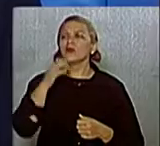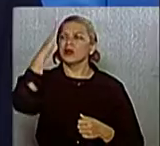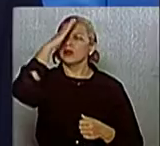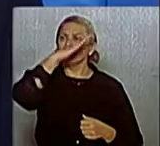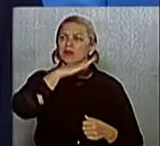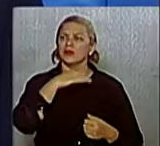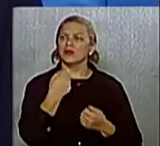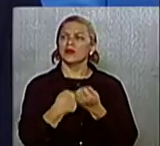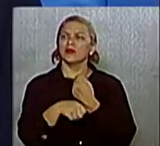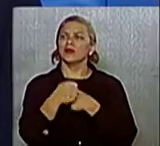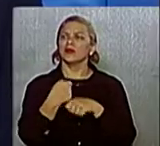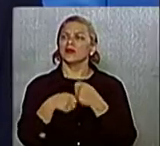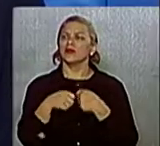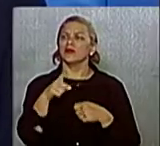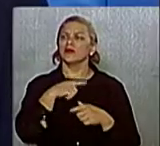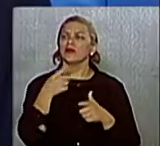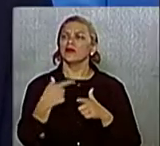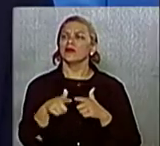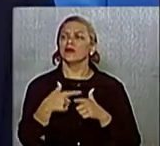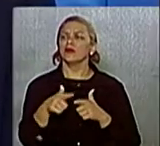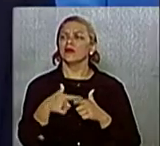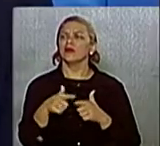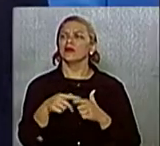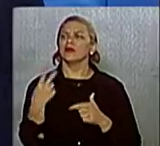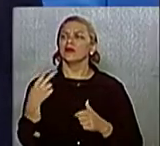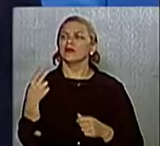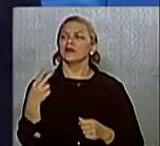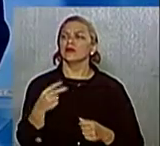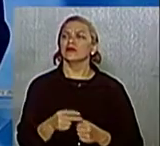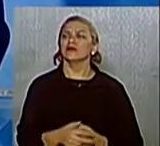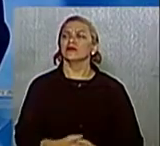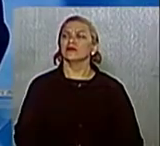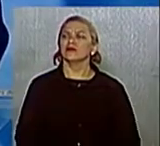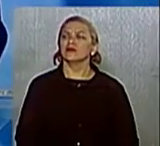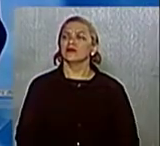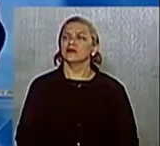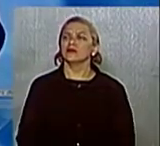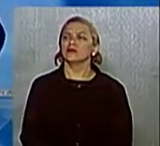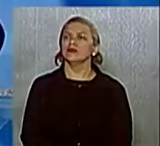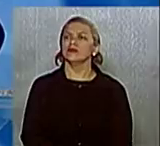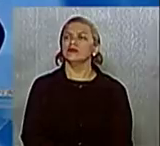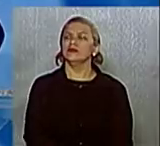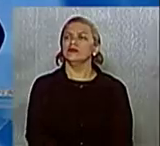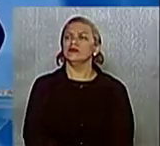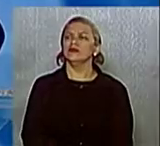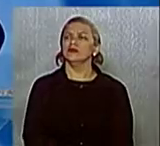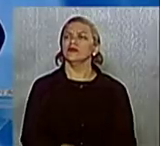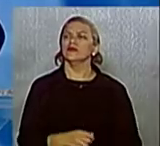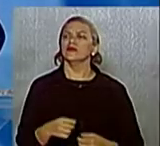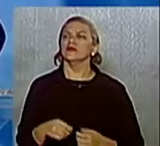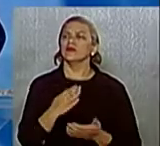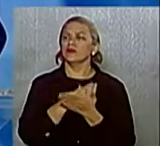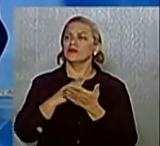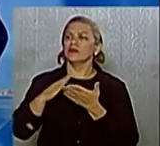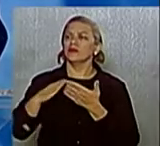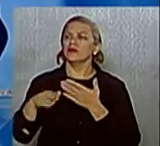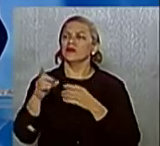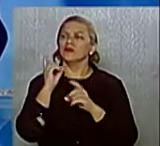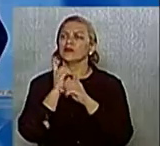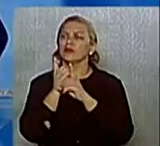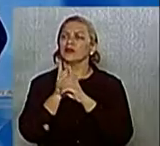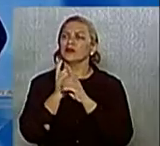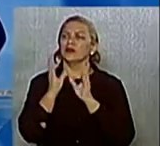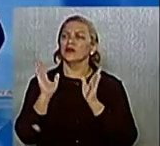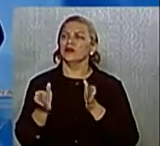sérios problemas com essas duas empresas, SAEG e CODESG. Seguimos com o debate dos candidatos à prefeitura de Guaratinguetá. Agora, pela